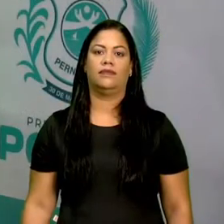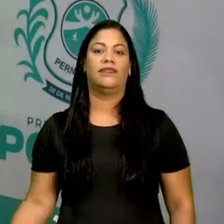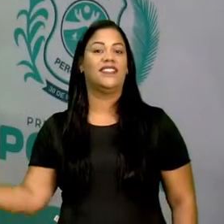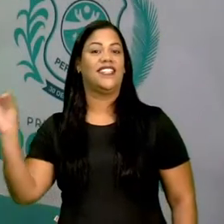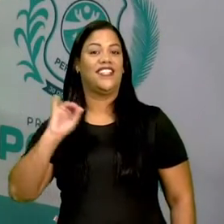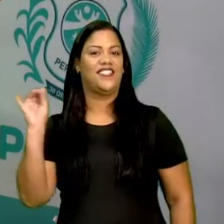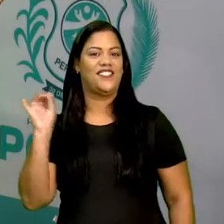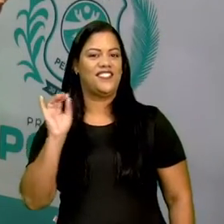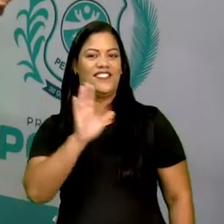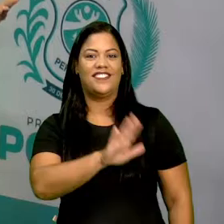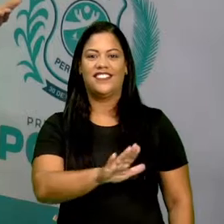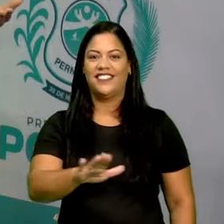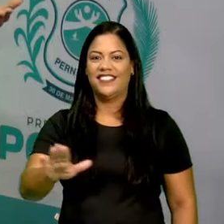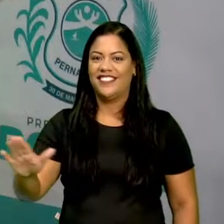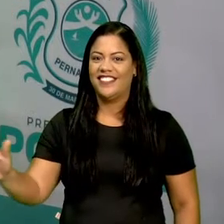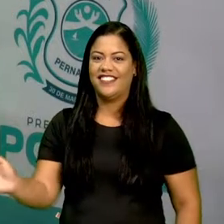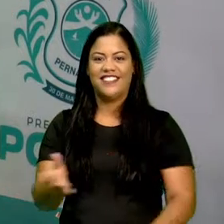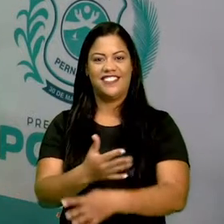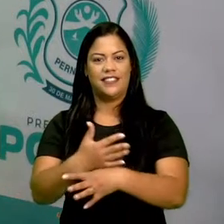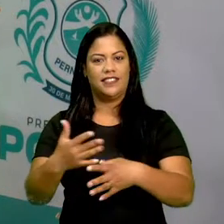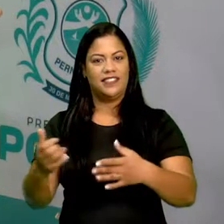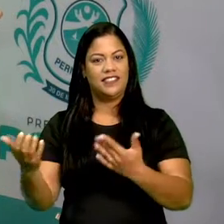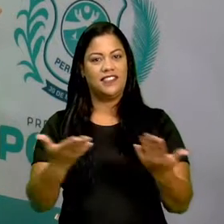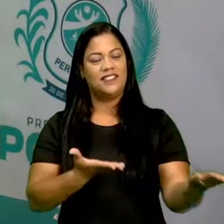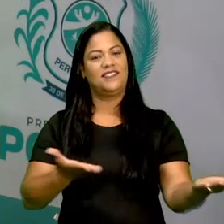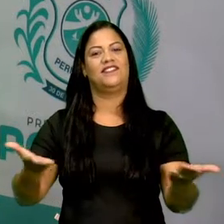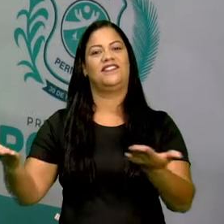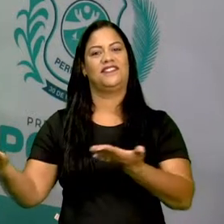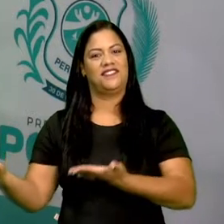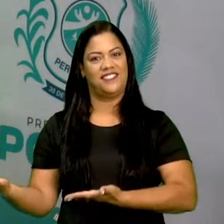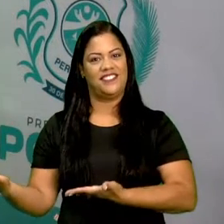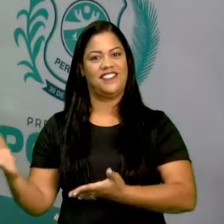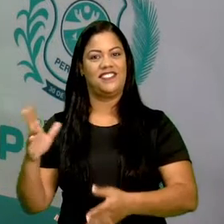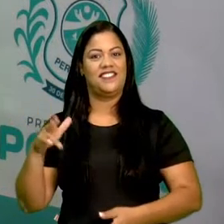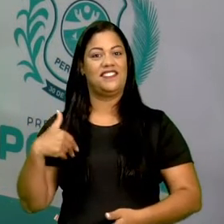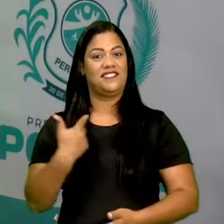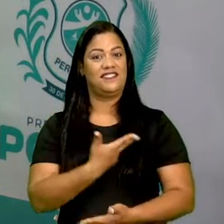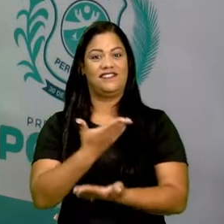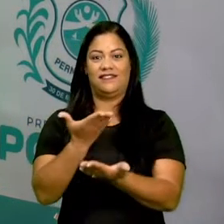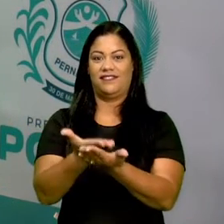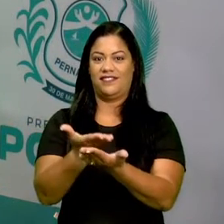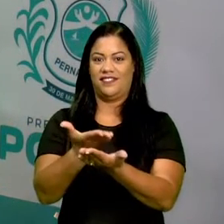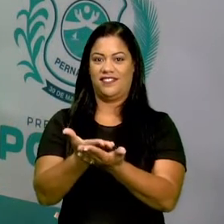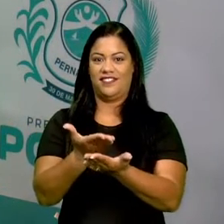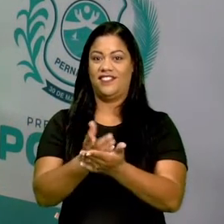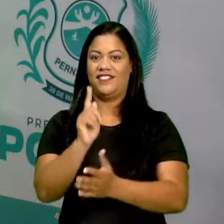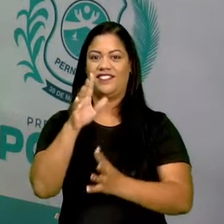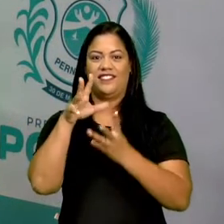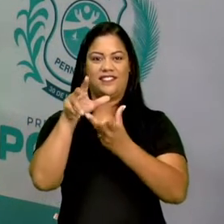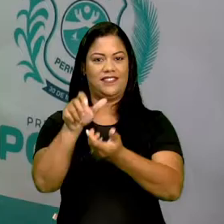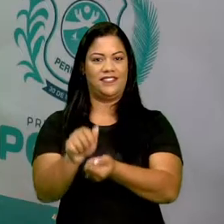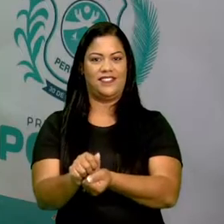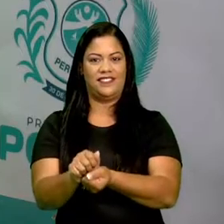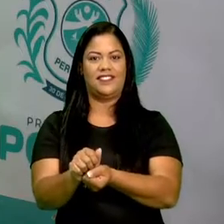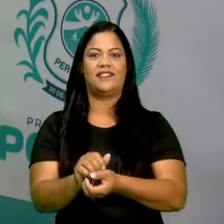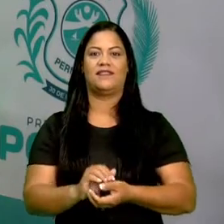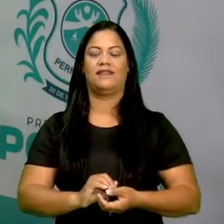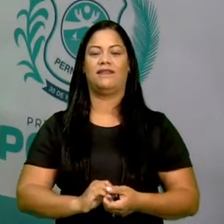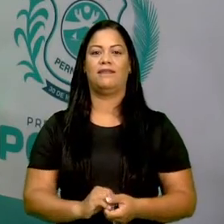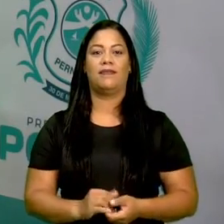Olá, crianças e pojucanas, sejam bem-vindas para a nossa aula de geografia.